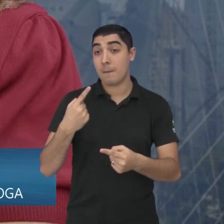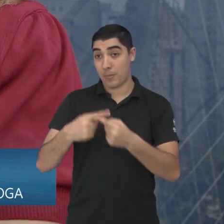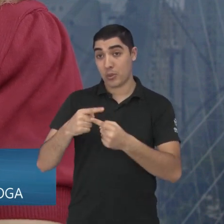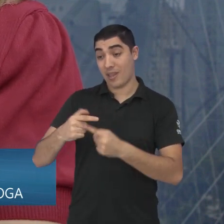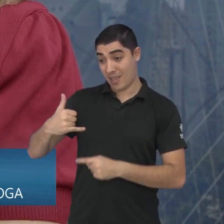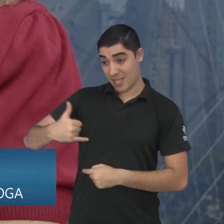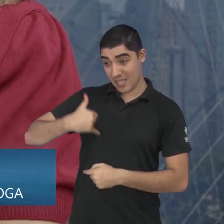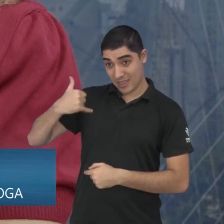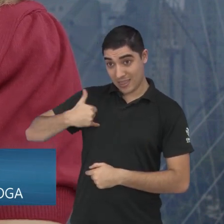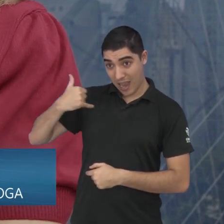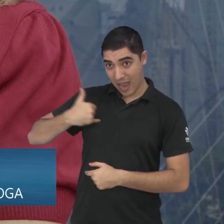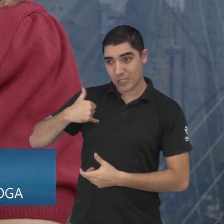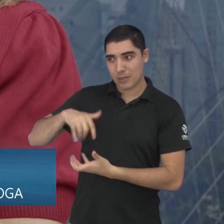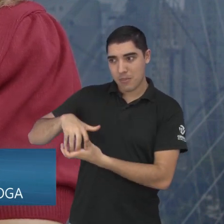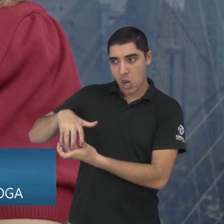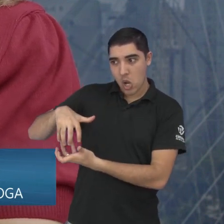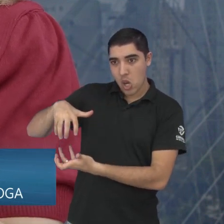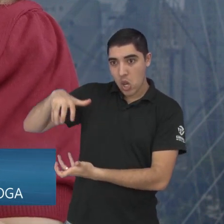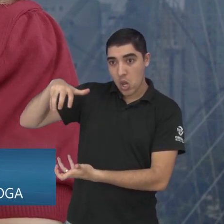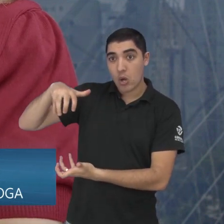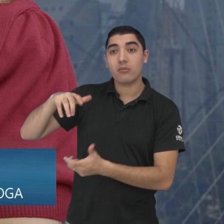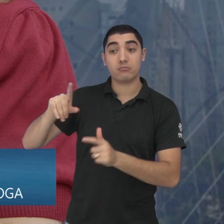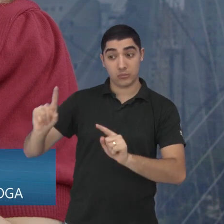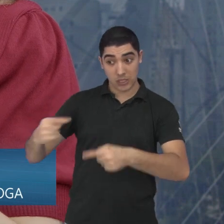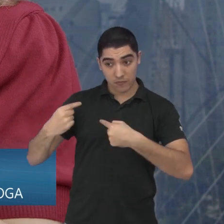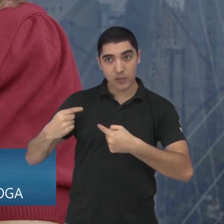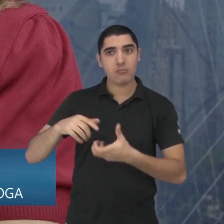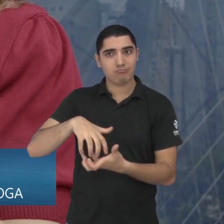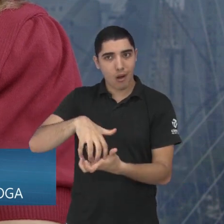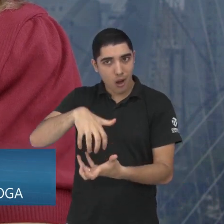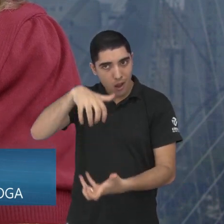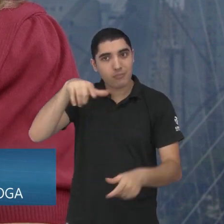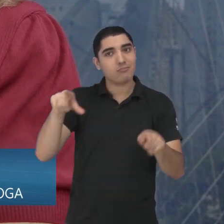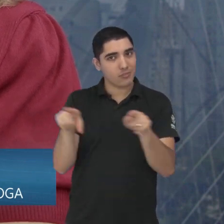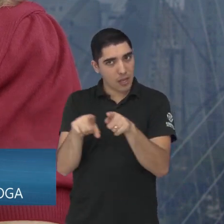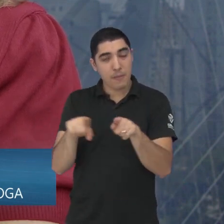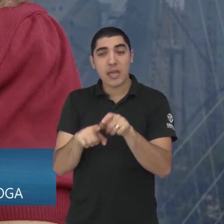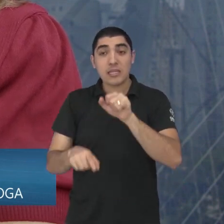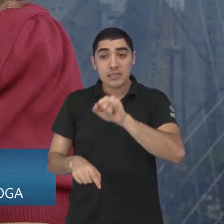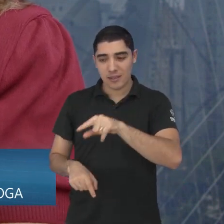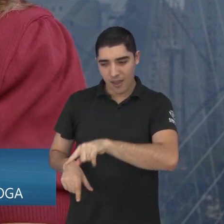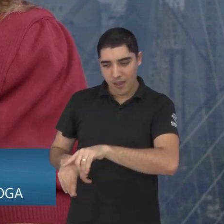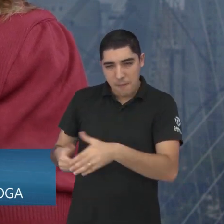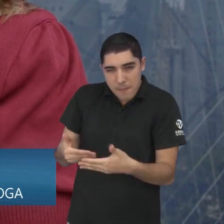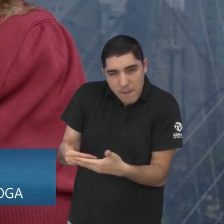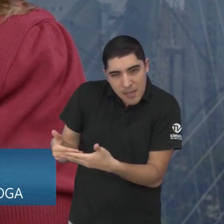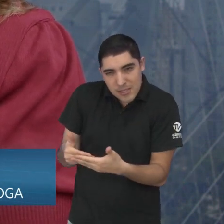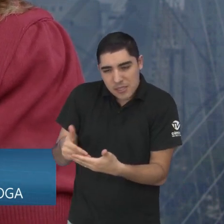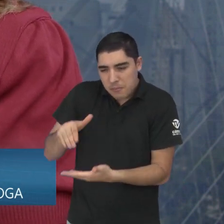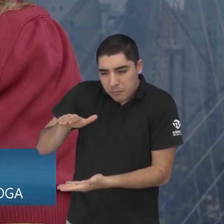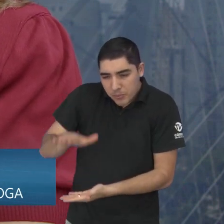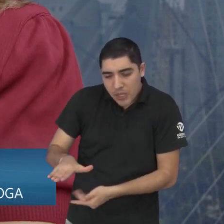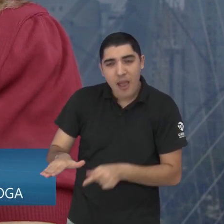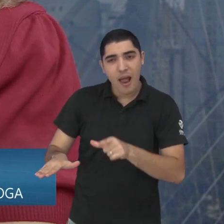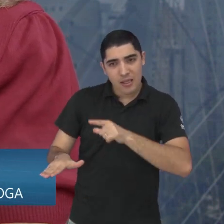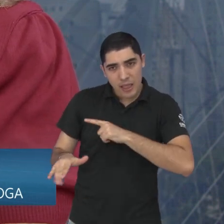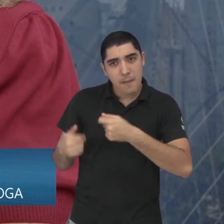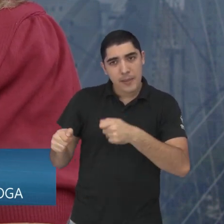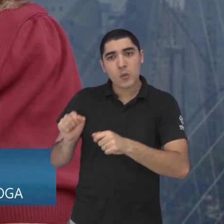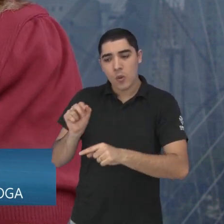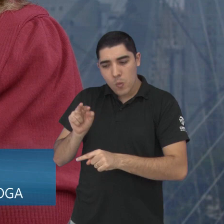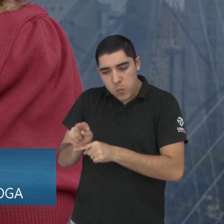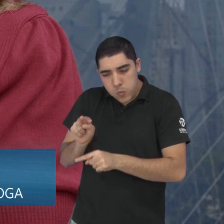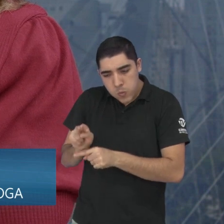digo, as idades vão mudando e os desafios também, né? Então, quando a criança é bem pequenininha, ela vai